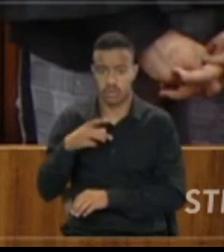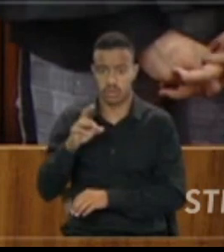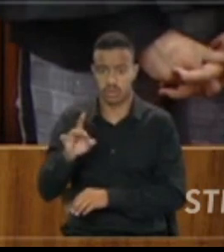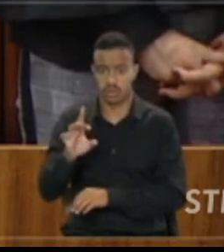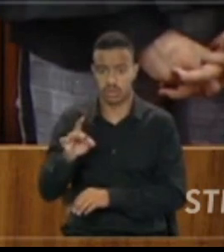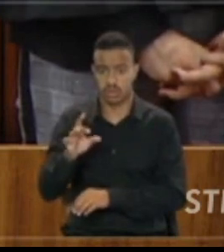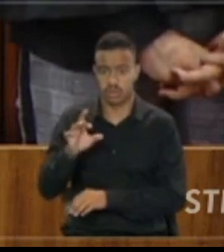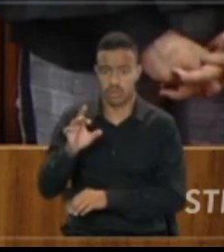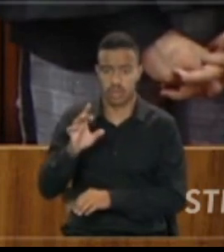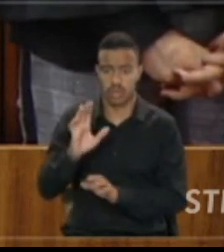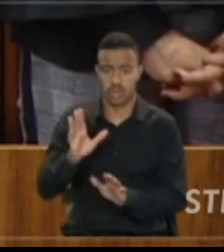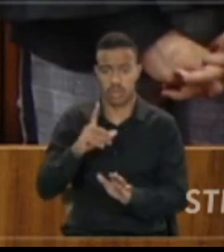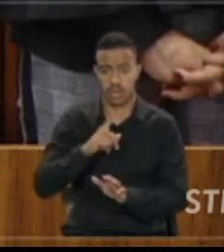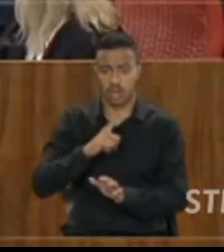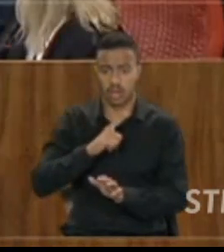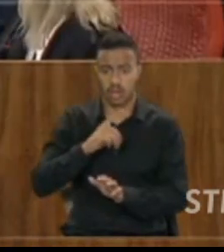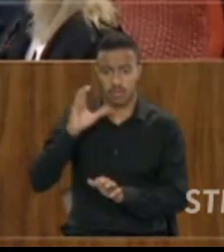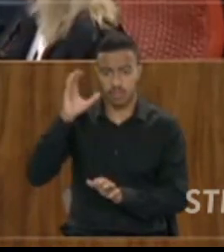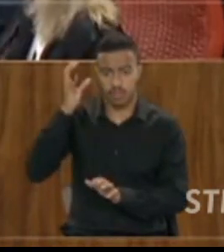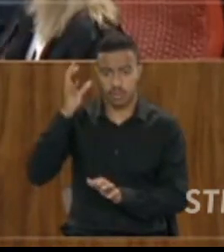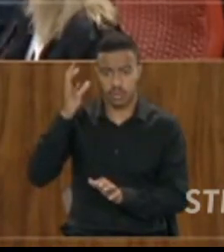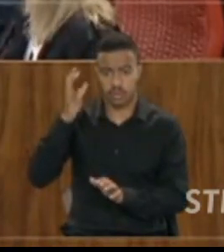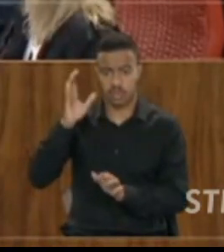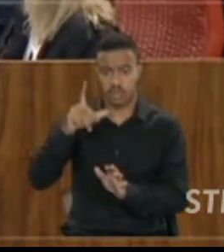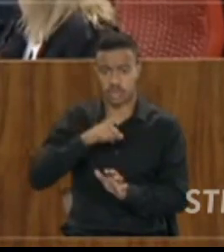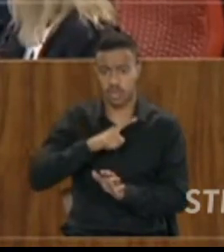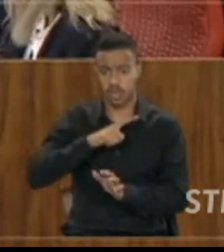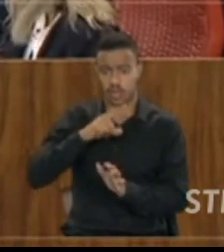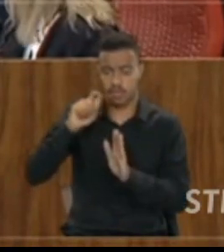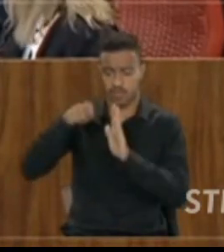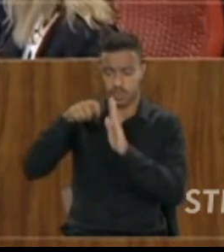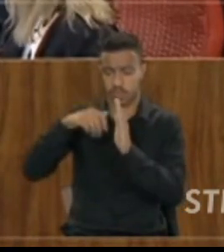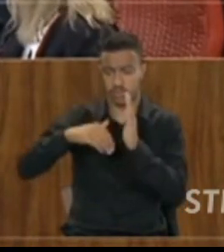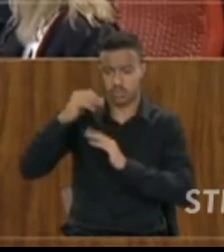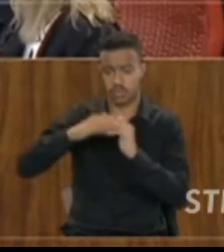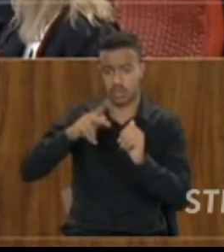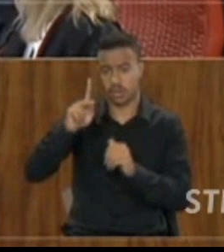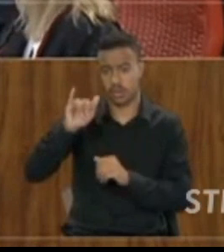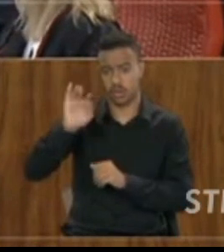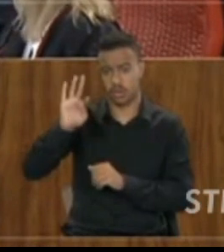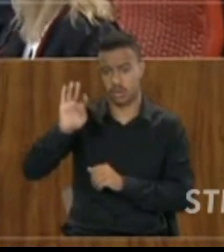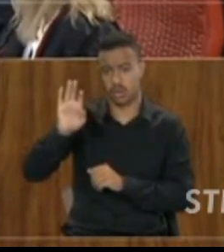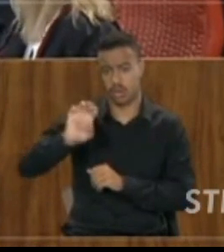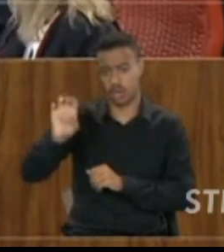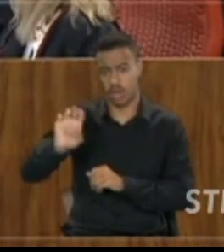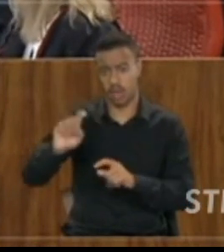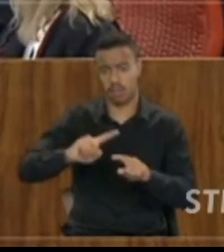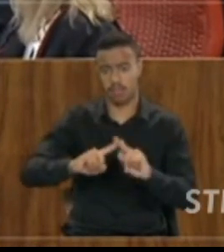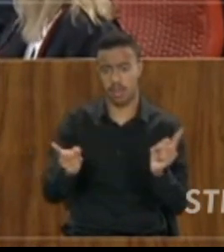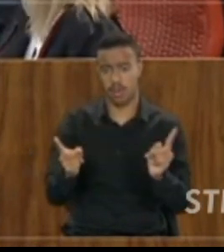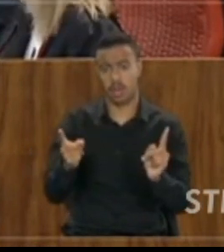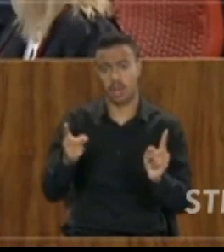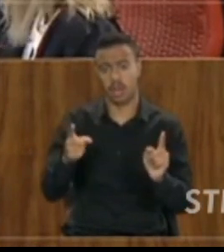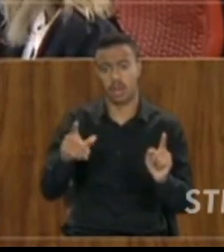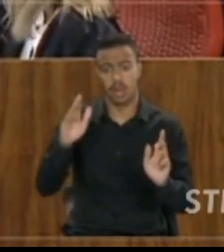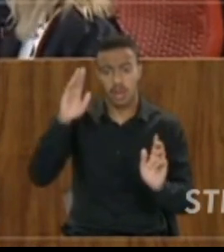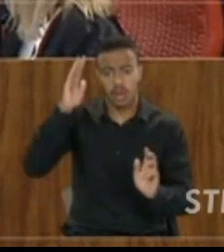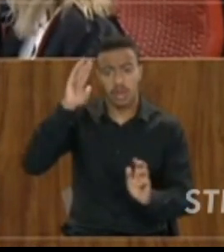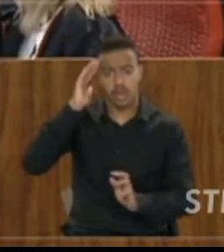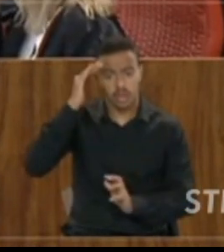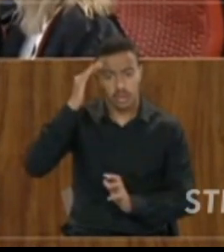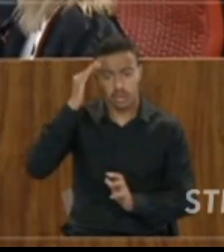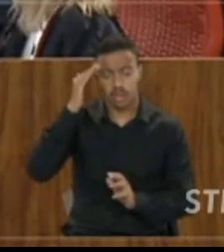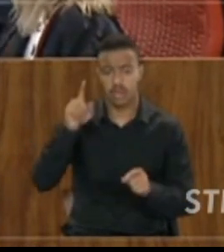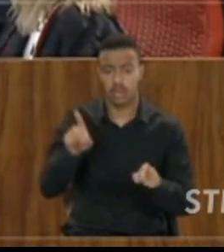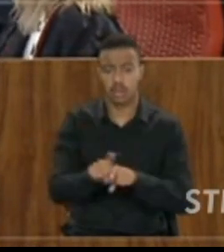Já houve decisão sobre o kit gay, uma de vossa excelência e outra minha. Eu também já suspendi conteúdo relativo ao kit gay por entender, acho que me